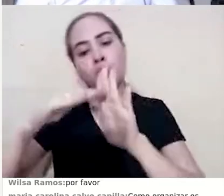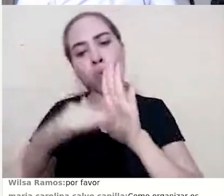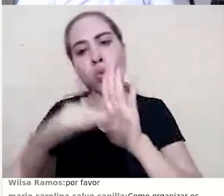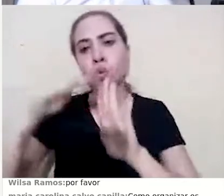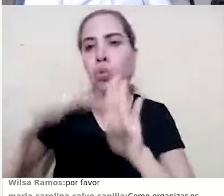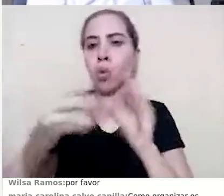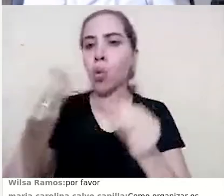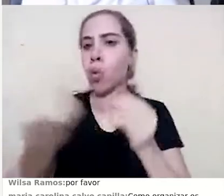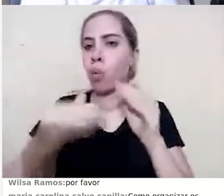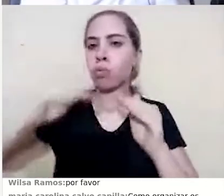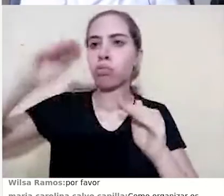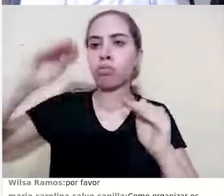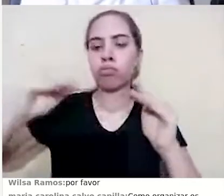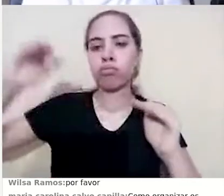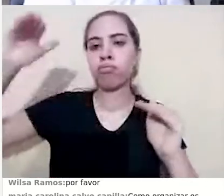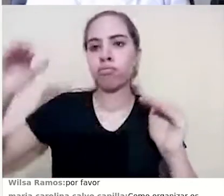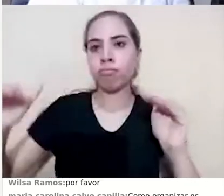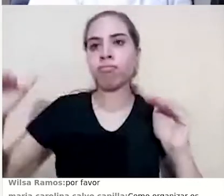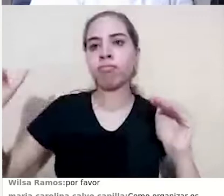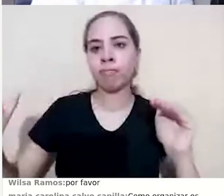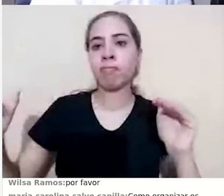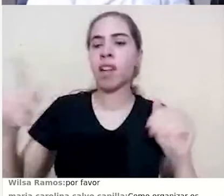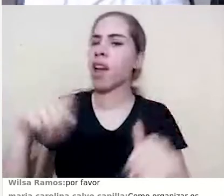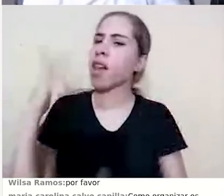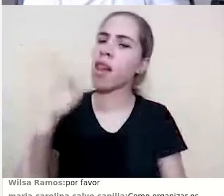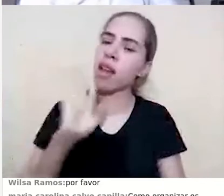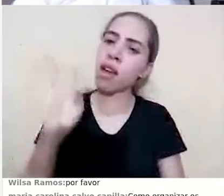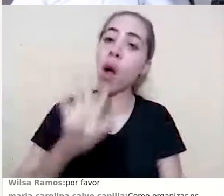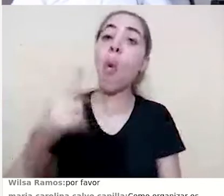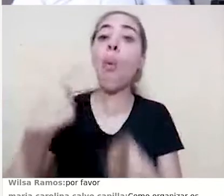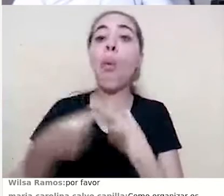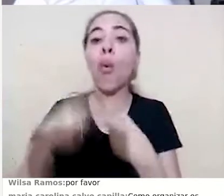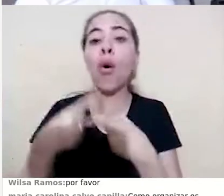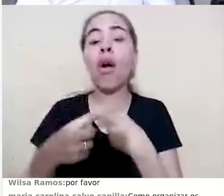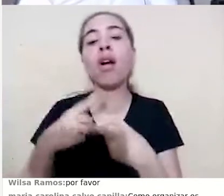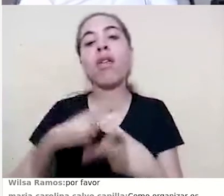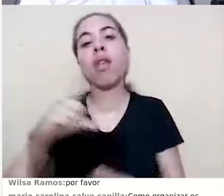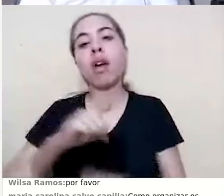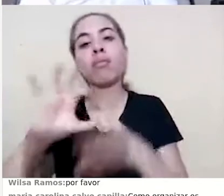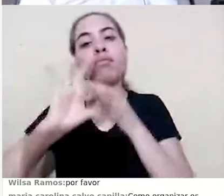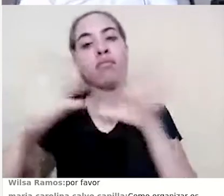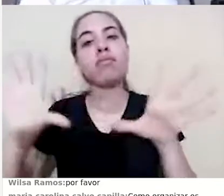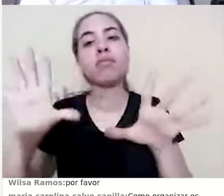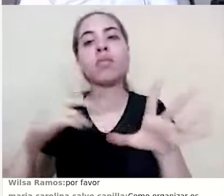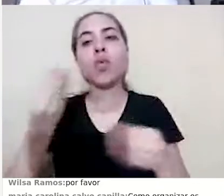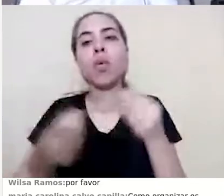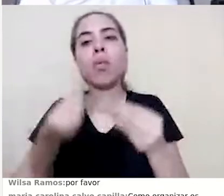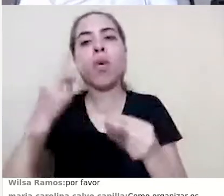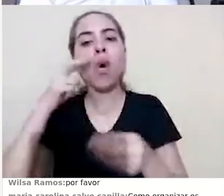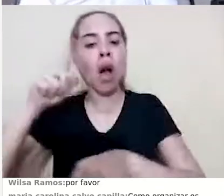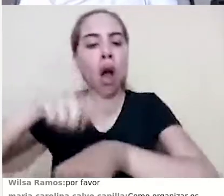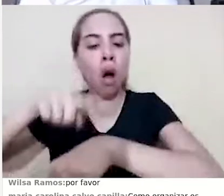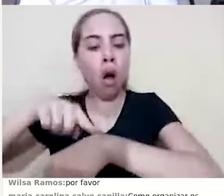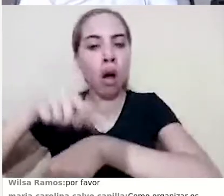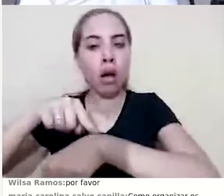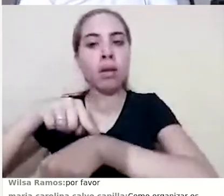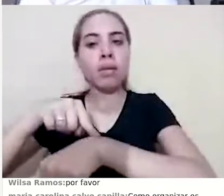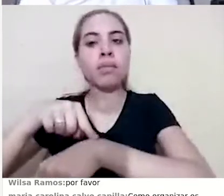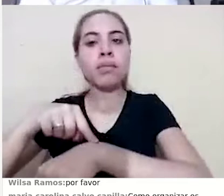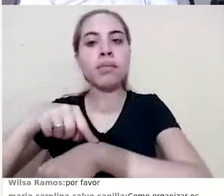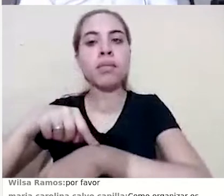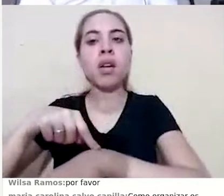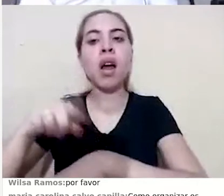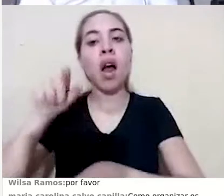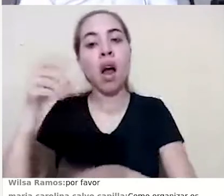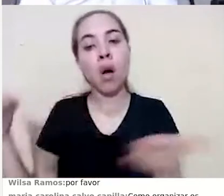E esse gráfico é muito legal porque ele permite identificar por hora. aqui eu estou